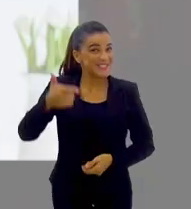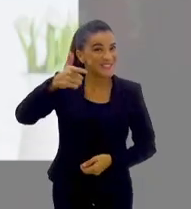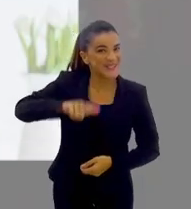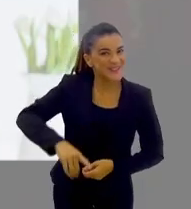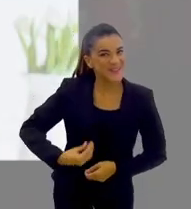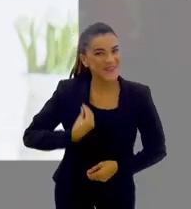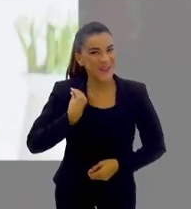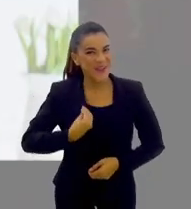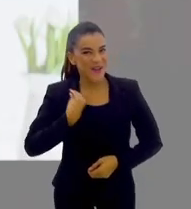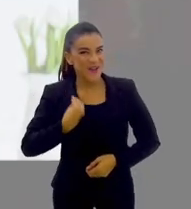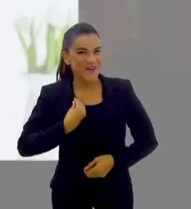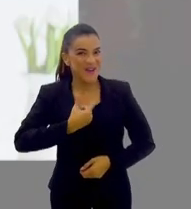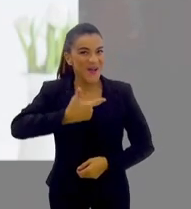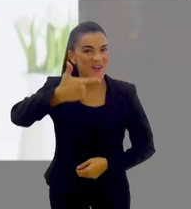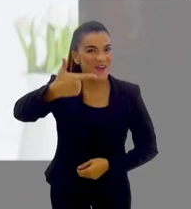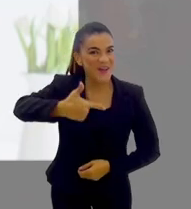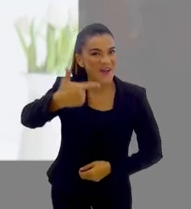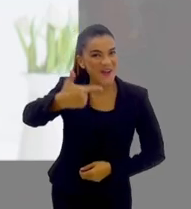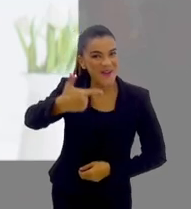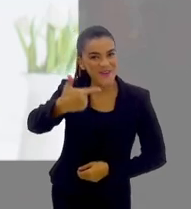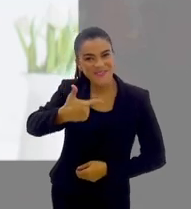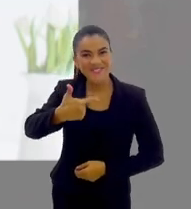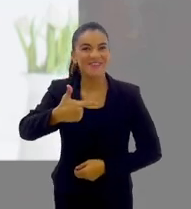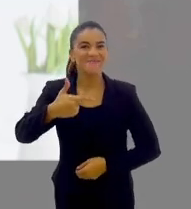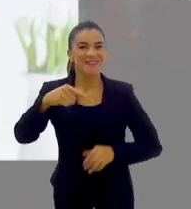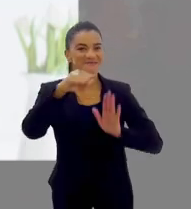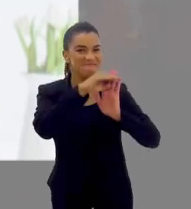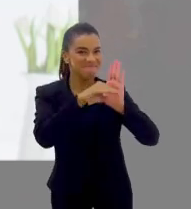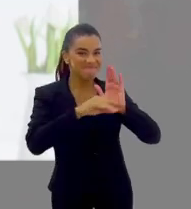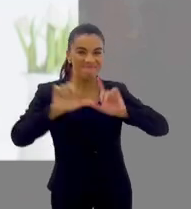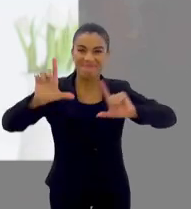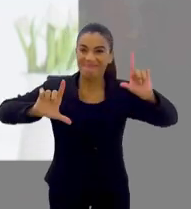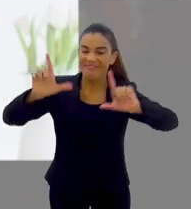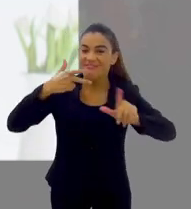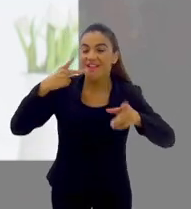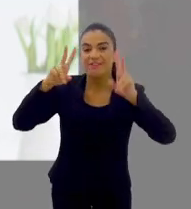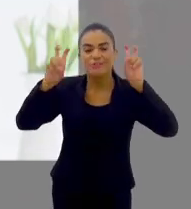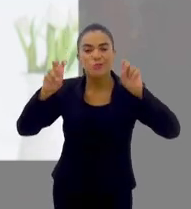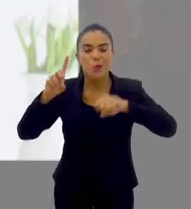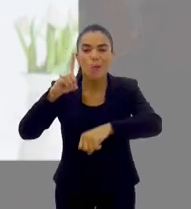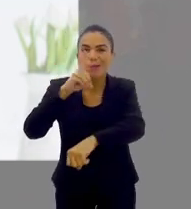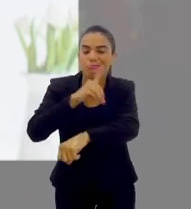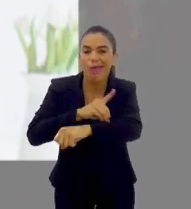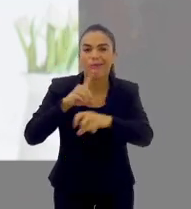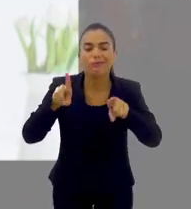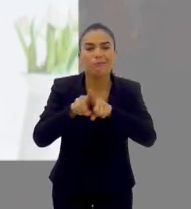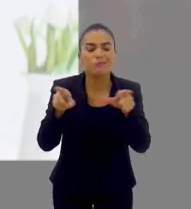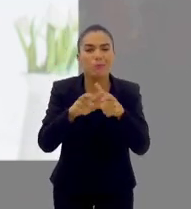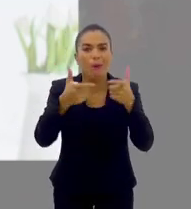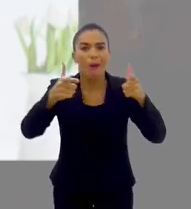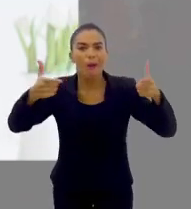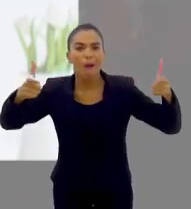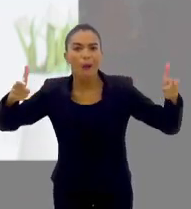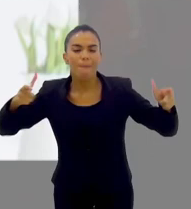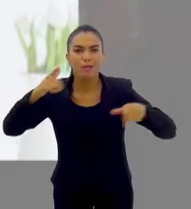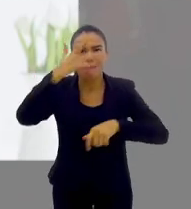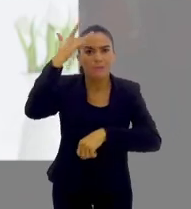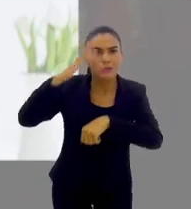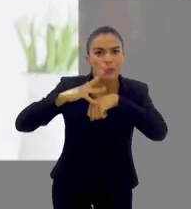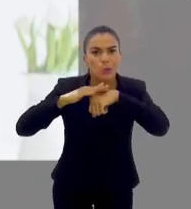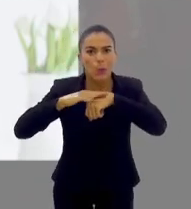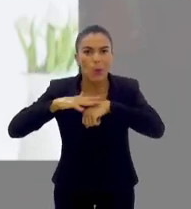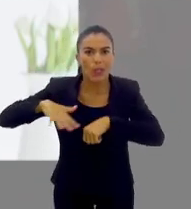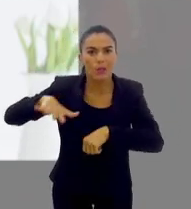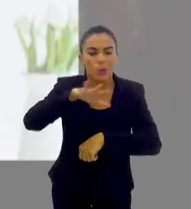Estamos de volta com o segundo bloco do debate virtual de hoje, falando sobre dengue e o aumento do número de casos no estado com o